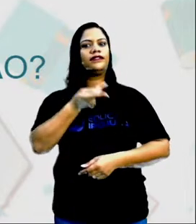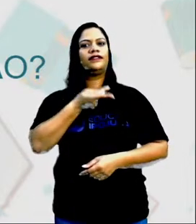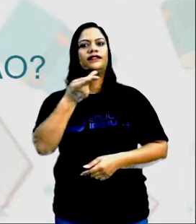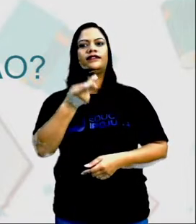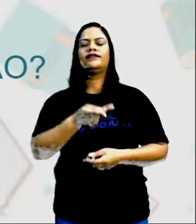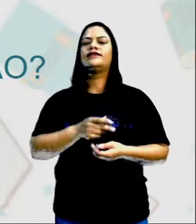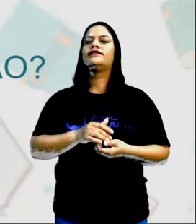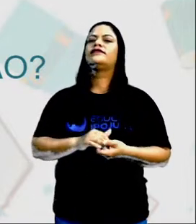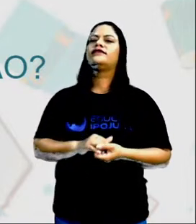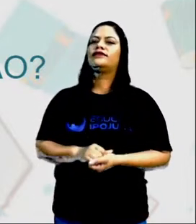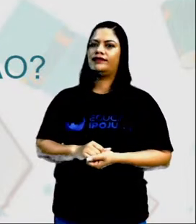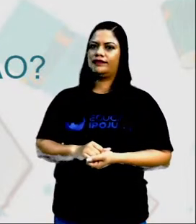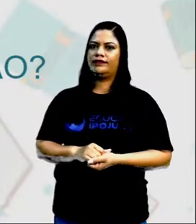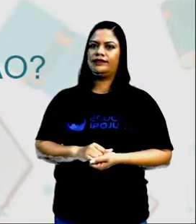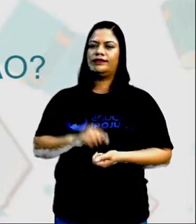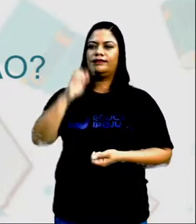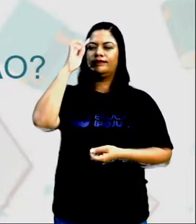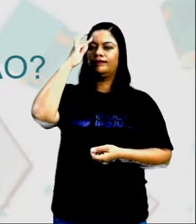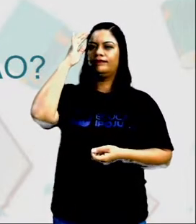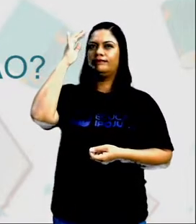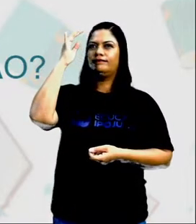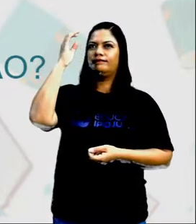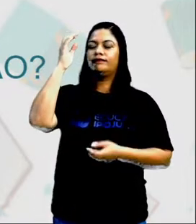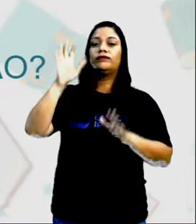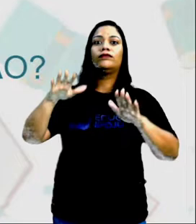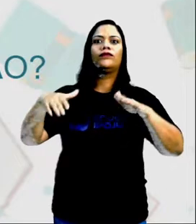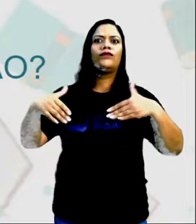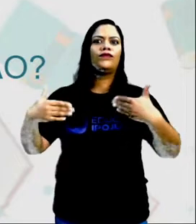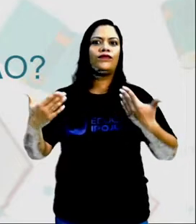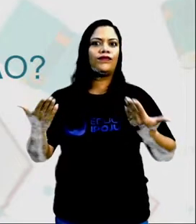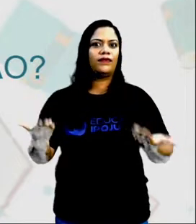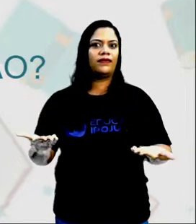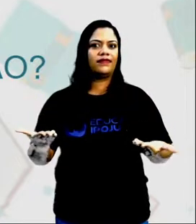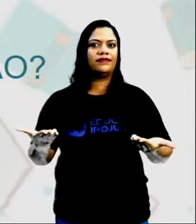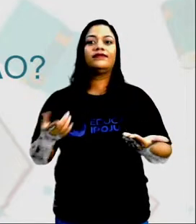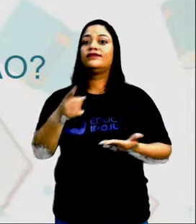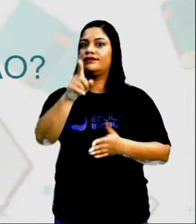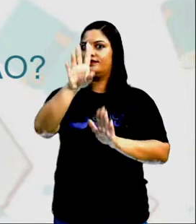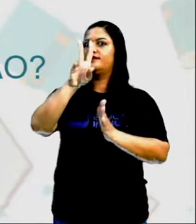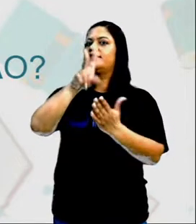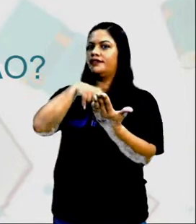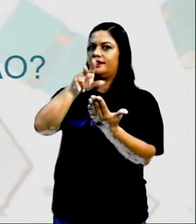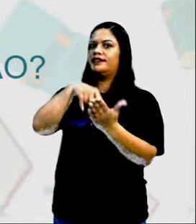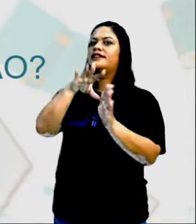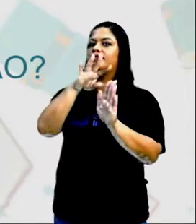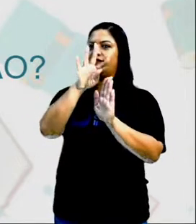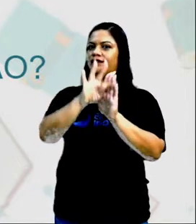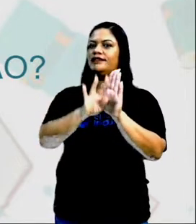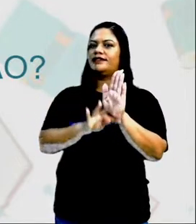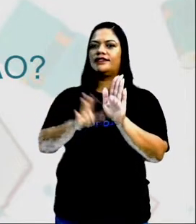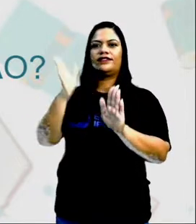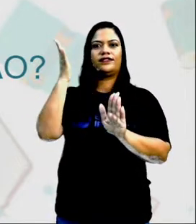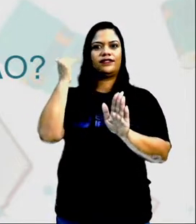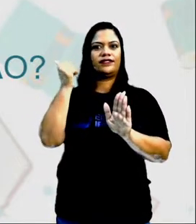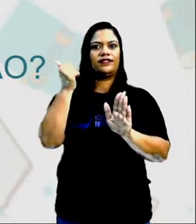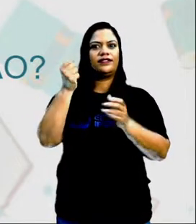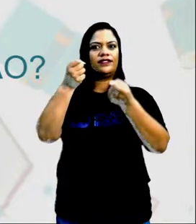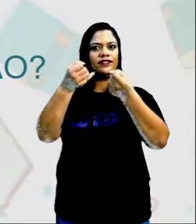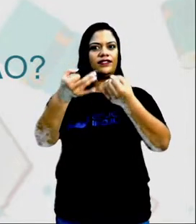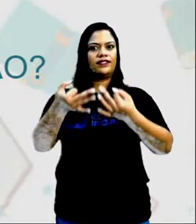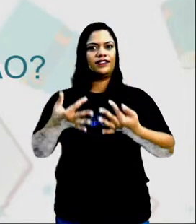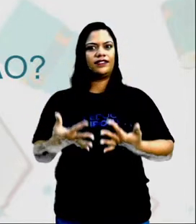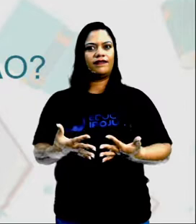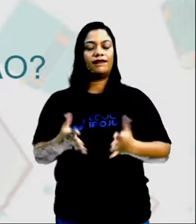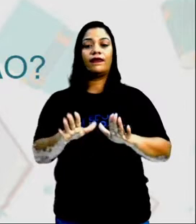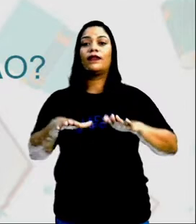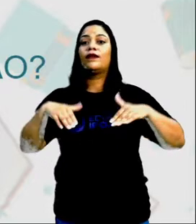uma invenção Qual é essa invenção? Você lê o texto Você já vai saber E vai dizer aí na sua casa